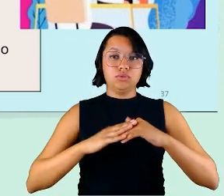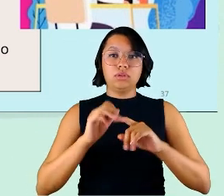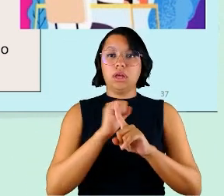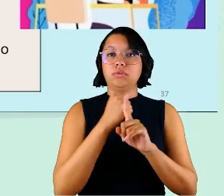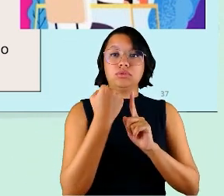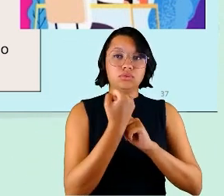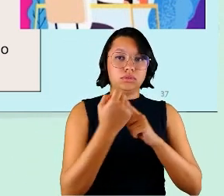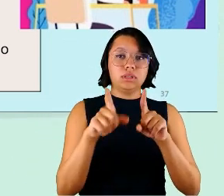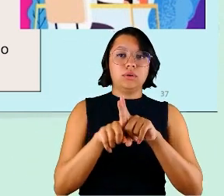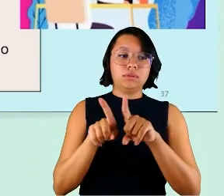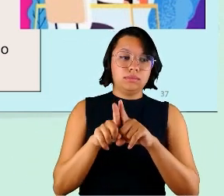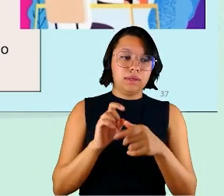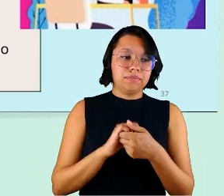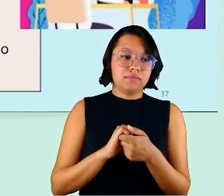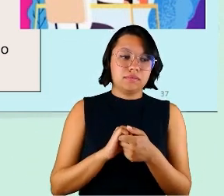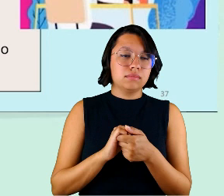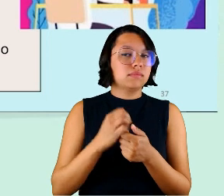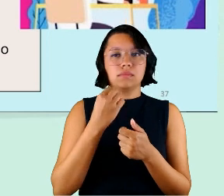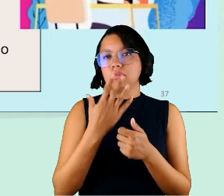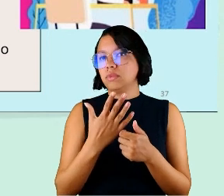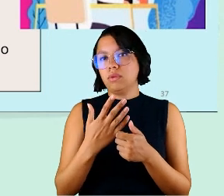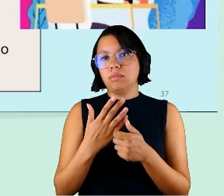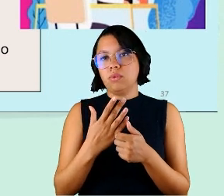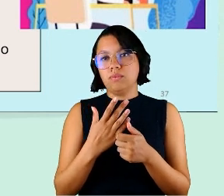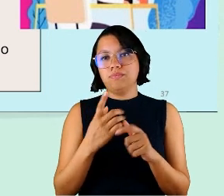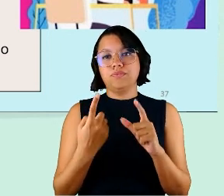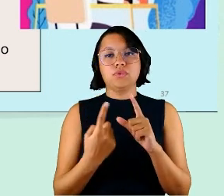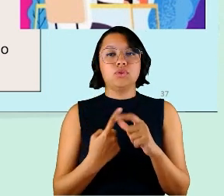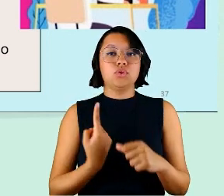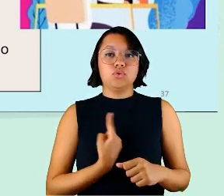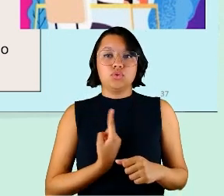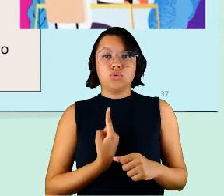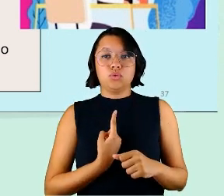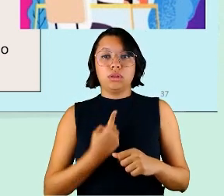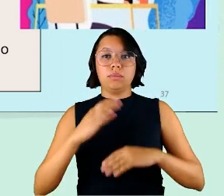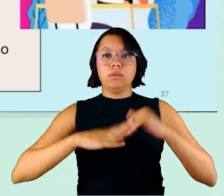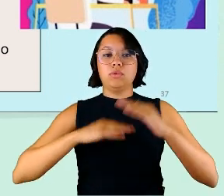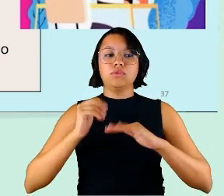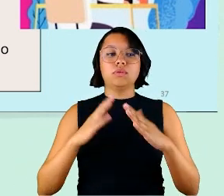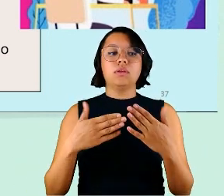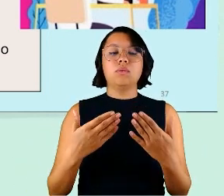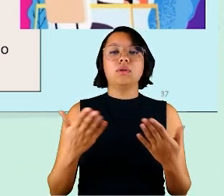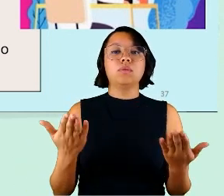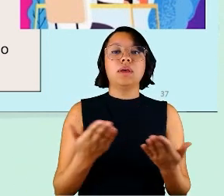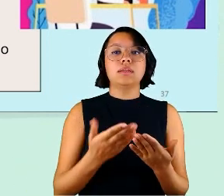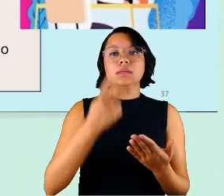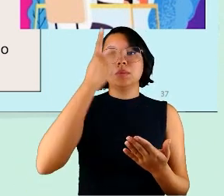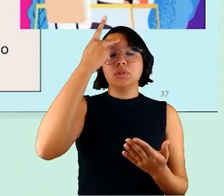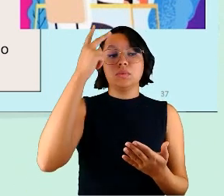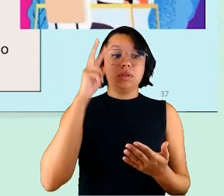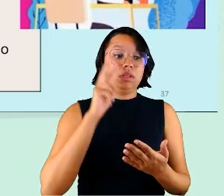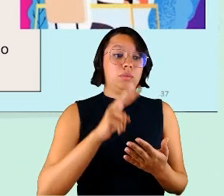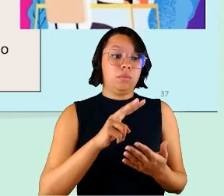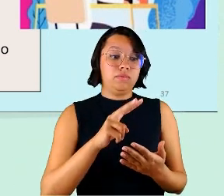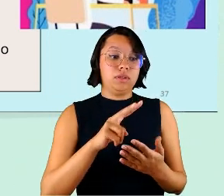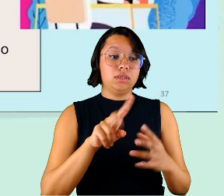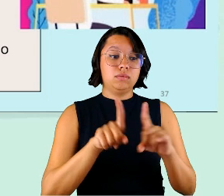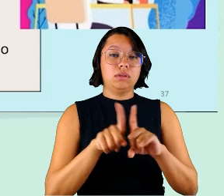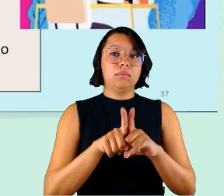social e isso não é bom por exemplo isolamento profissional é quando esse indivíduo que não é visto também não é